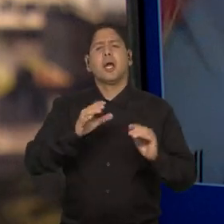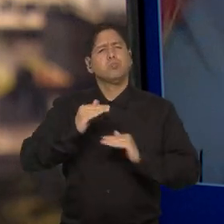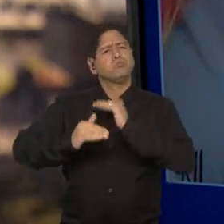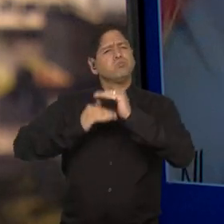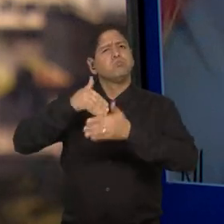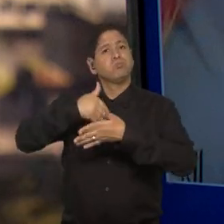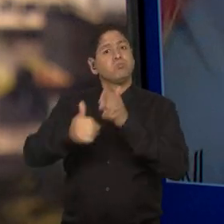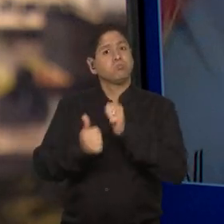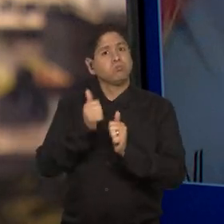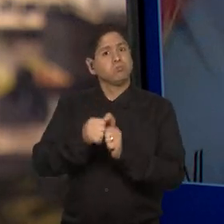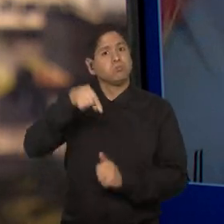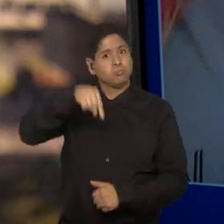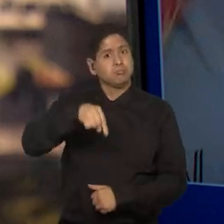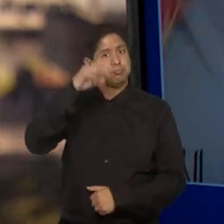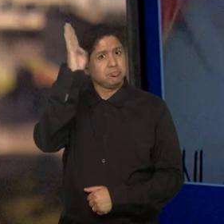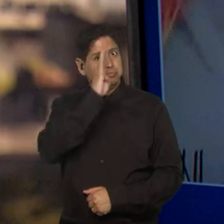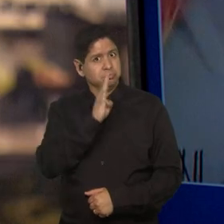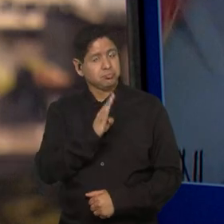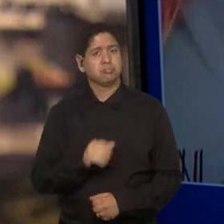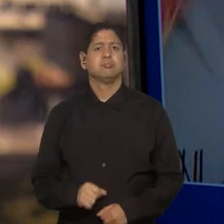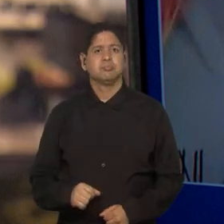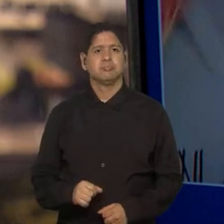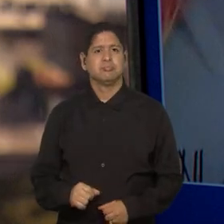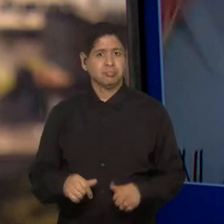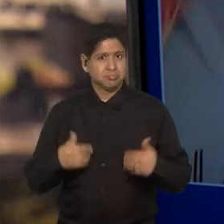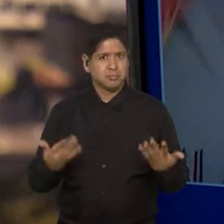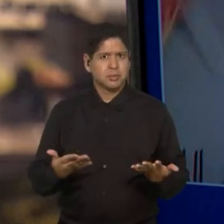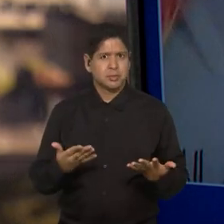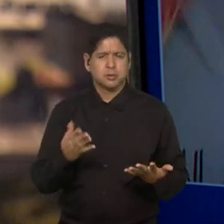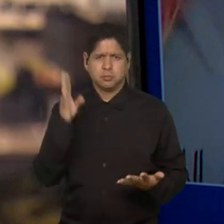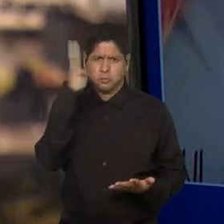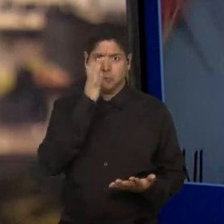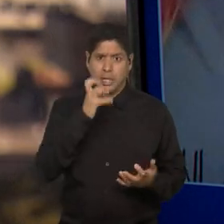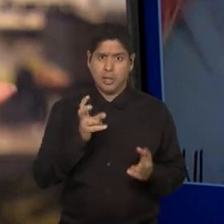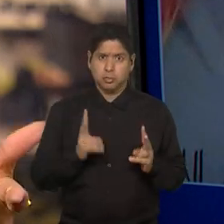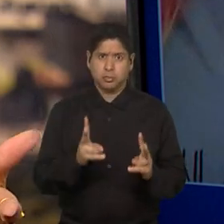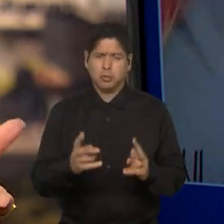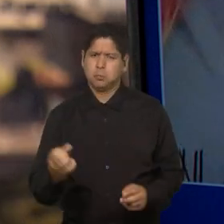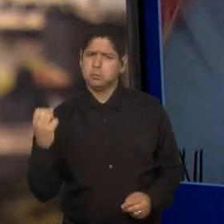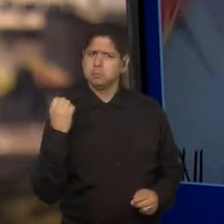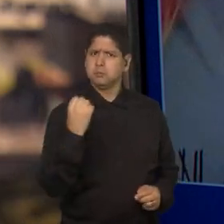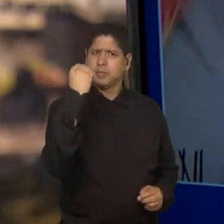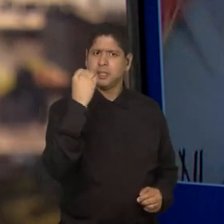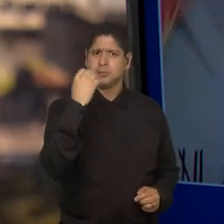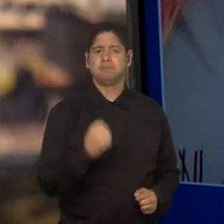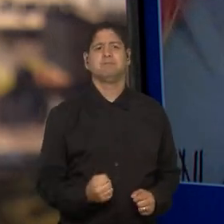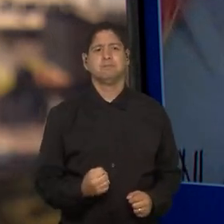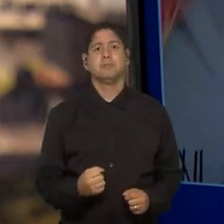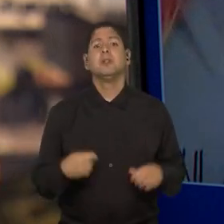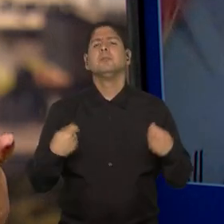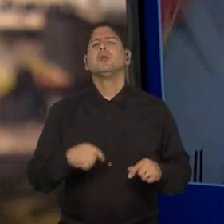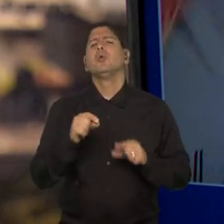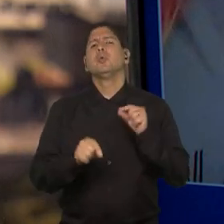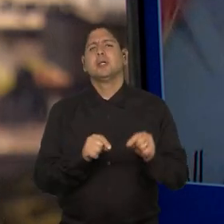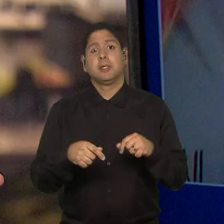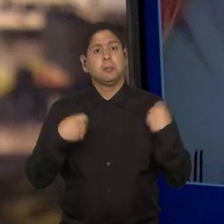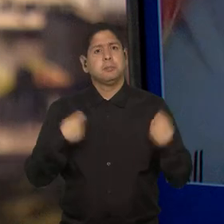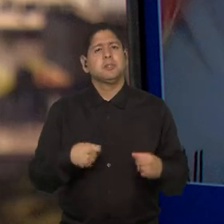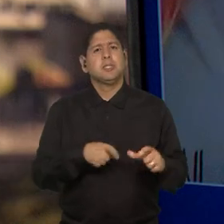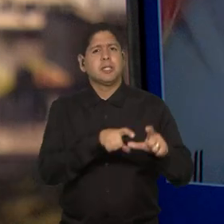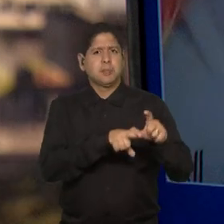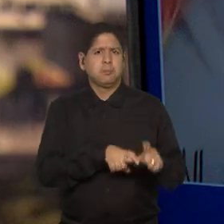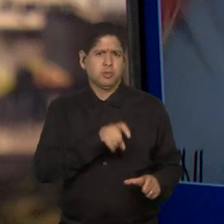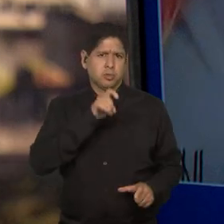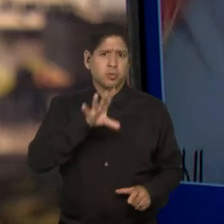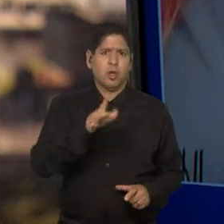desenvolvimento do futebol feminino no Brasil. E se o país quer se estabelecer como potência, a gente sabe que isso não